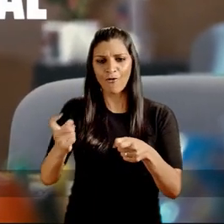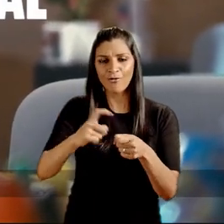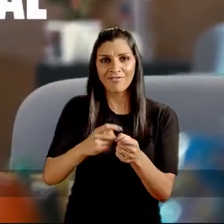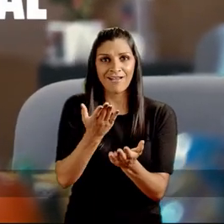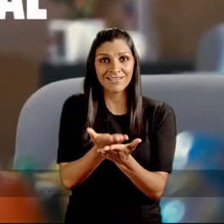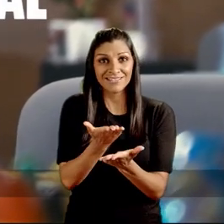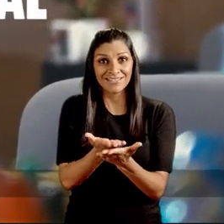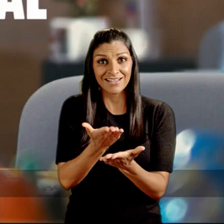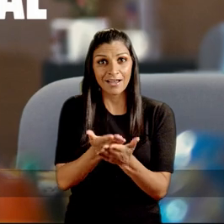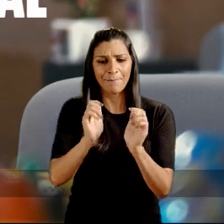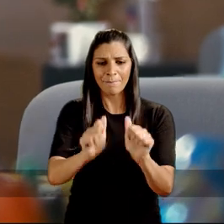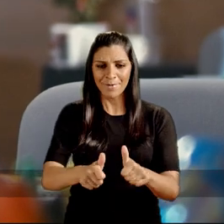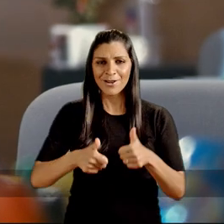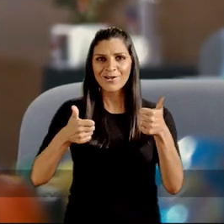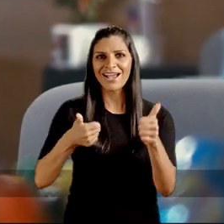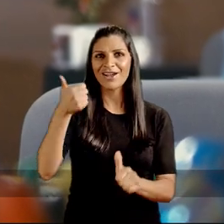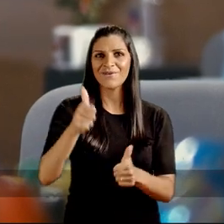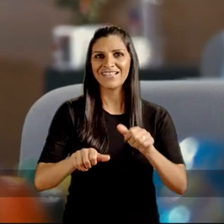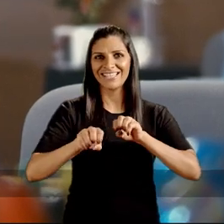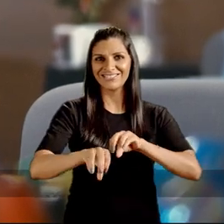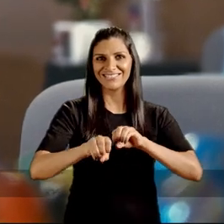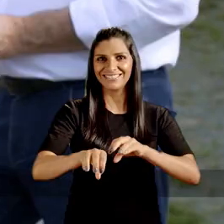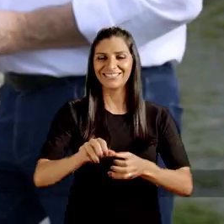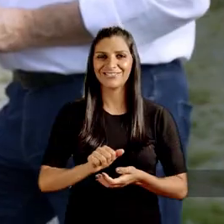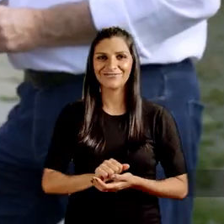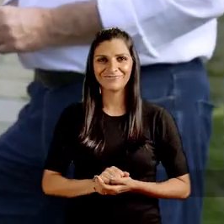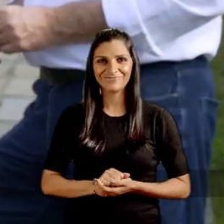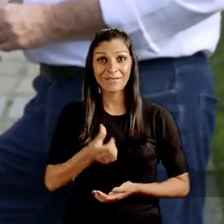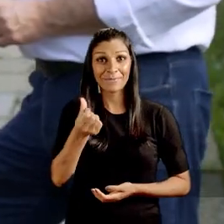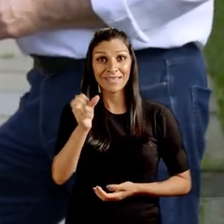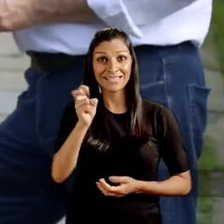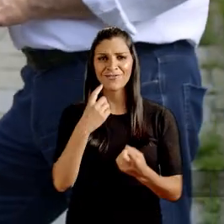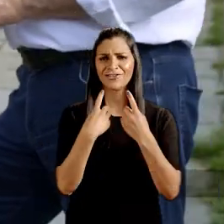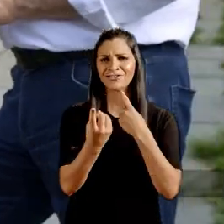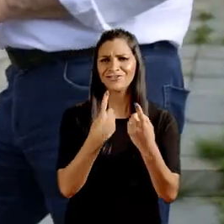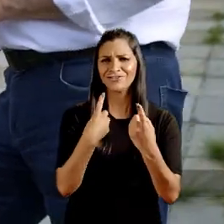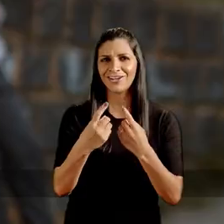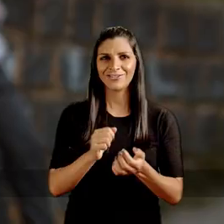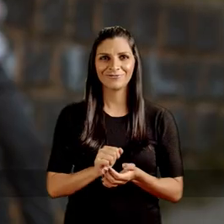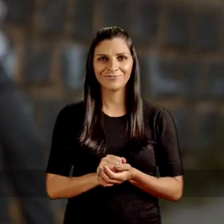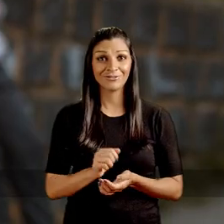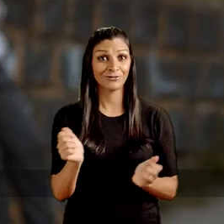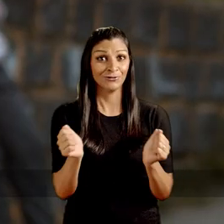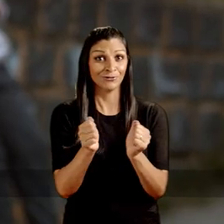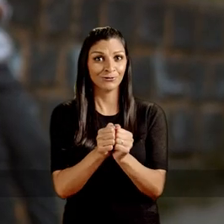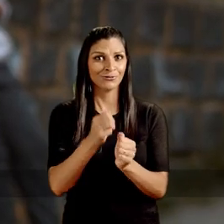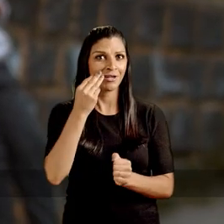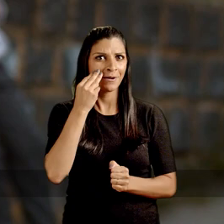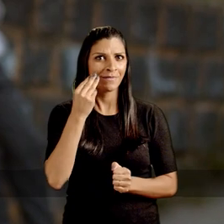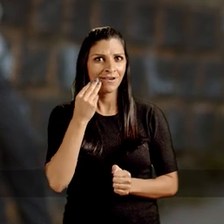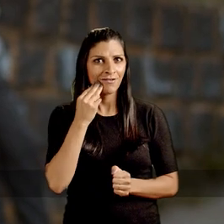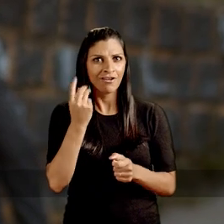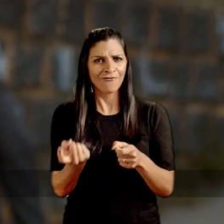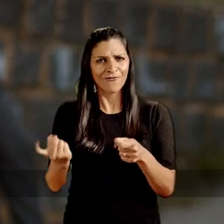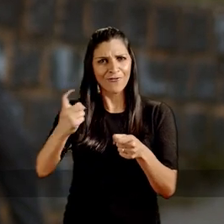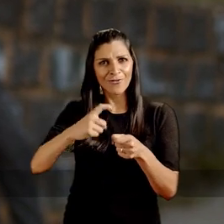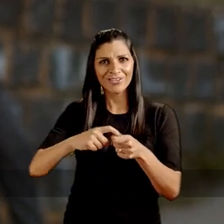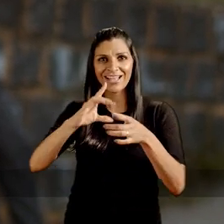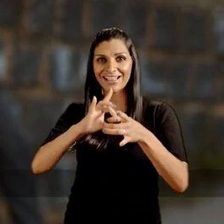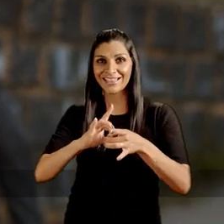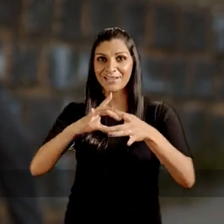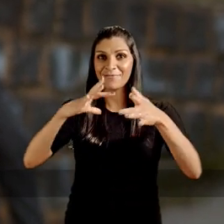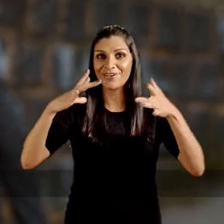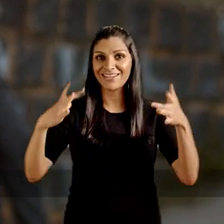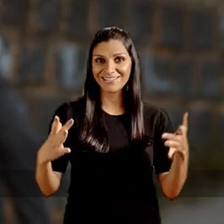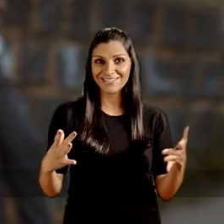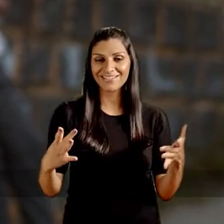recuperar o ano letivo e melhorar a qualidade do ensino. 65 é diálogo. E junto com a Manuela, vamos resgatar